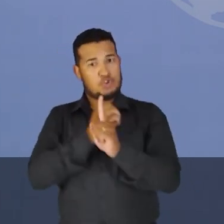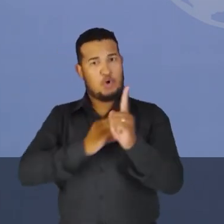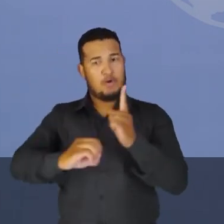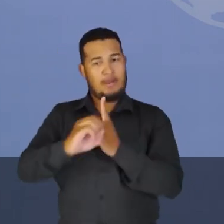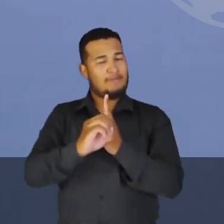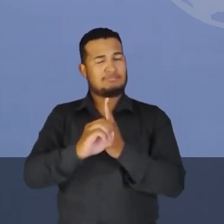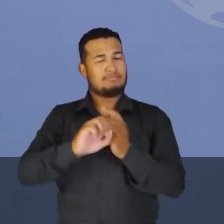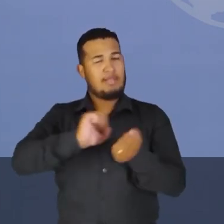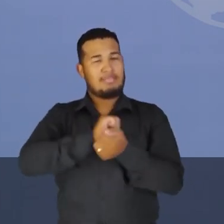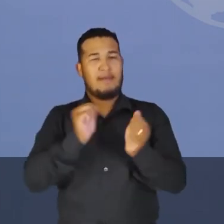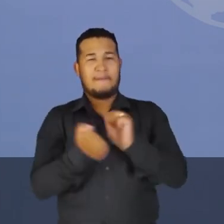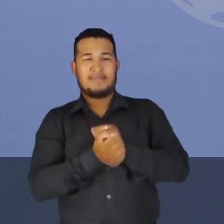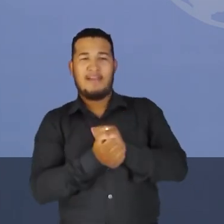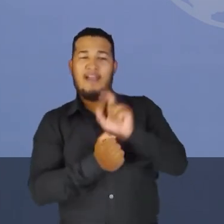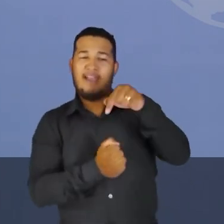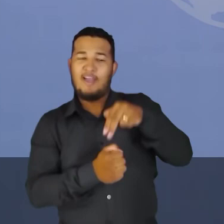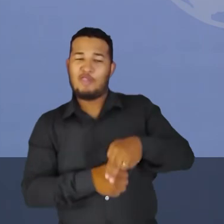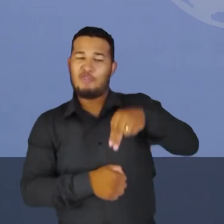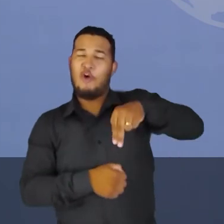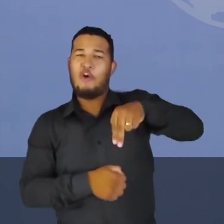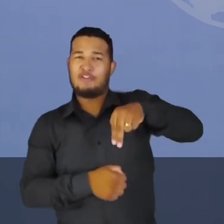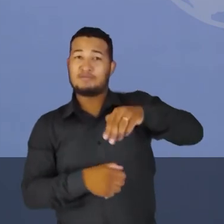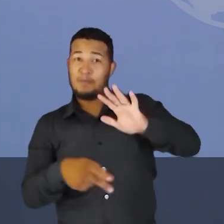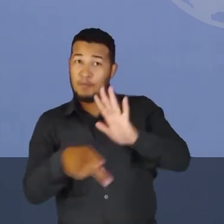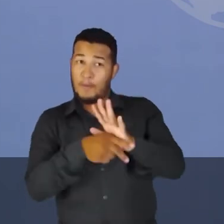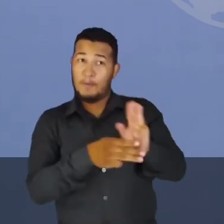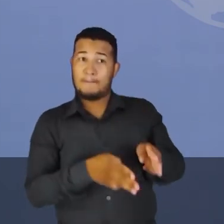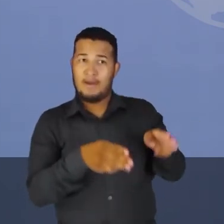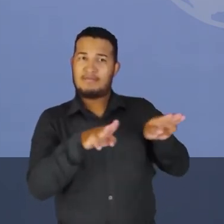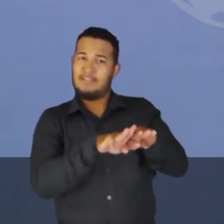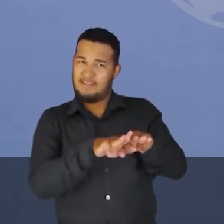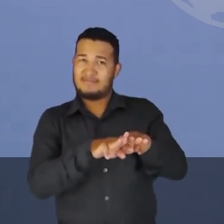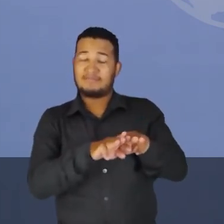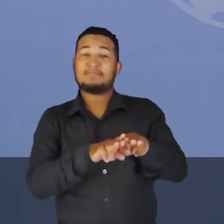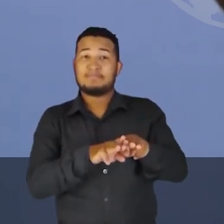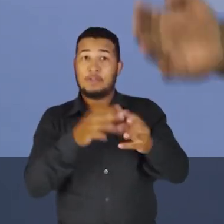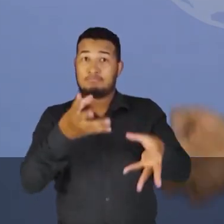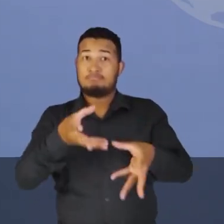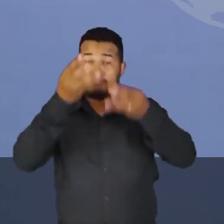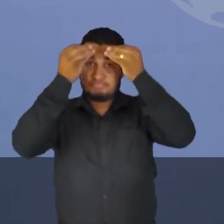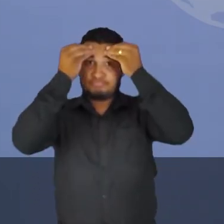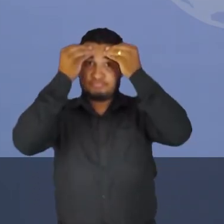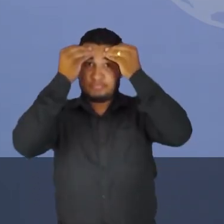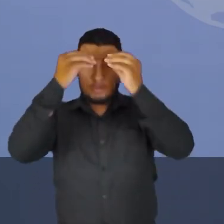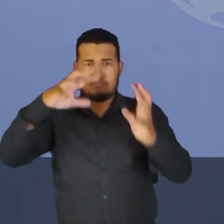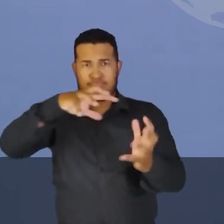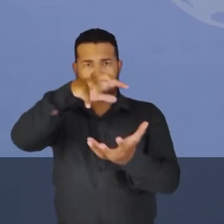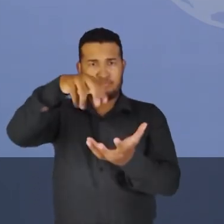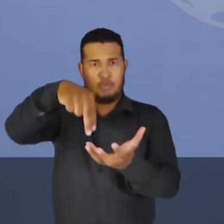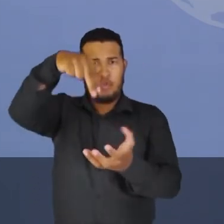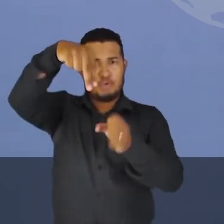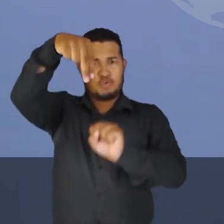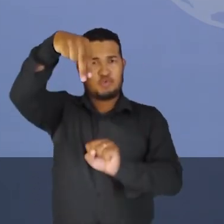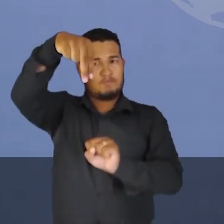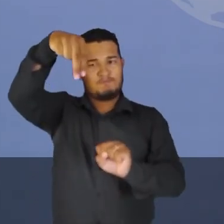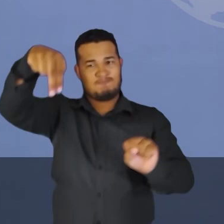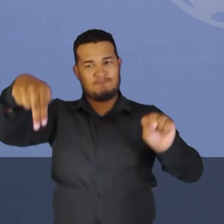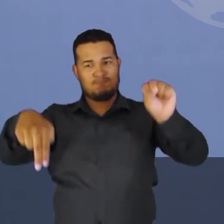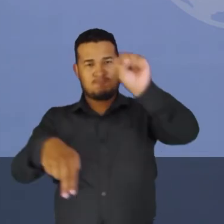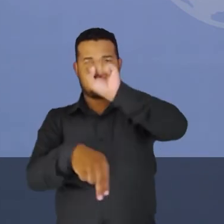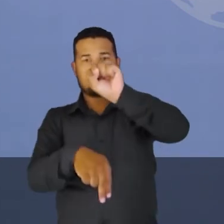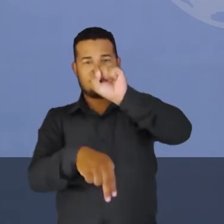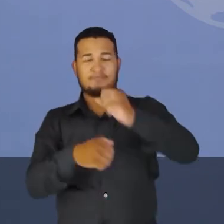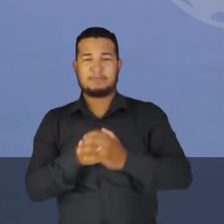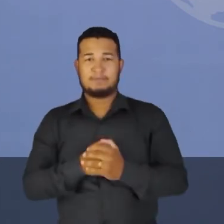equivaleria ao polo norte magnético desse gigantesco ímã. Espero que